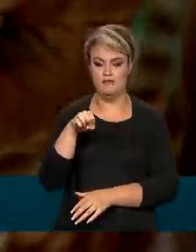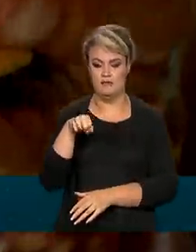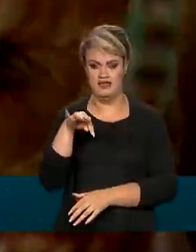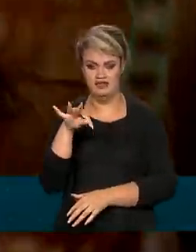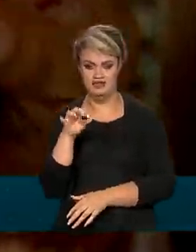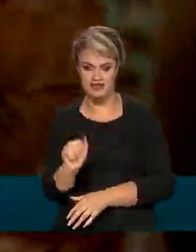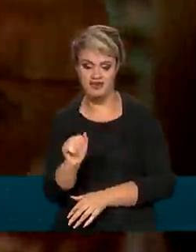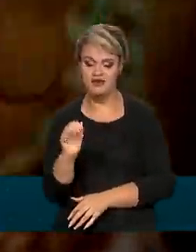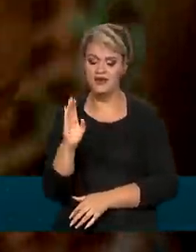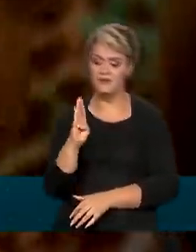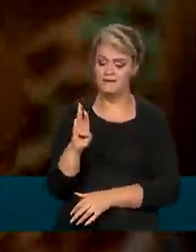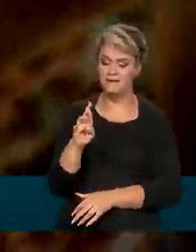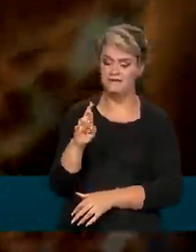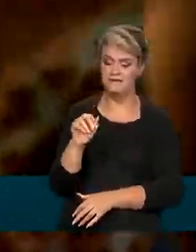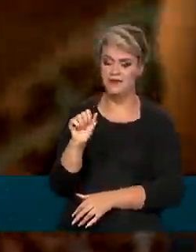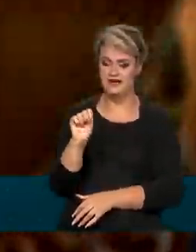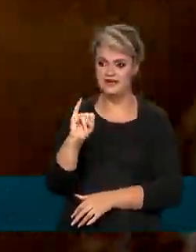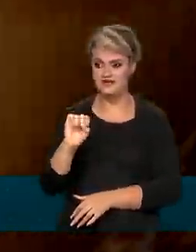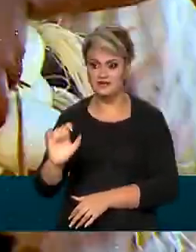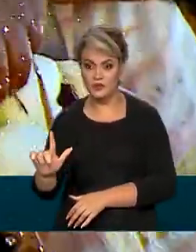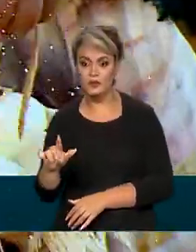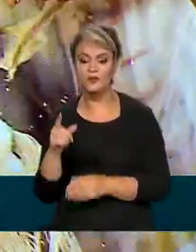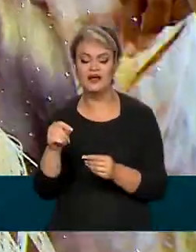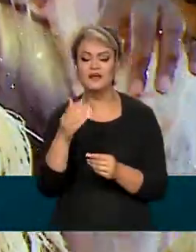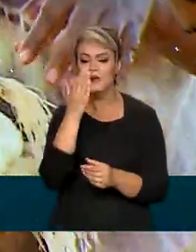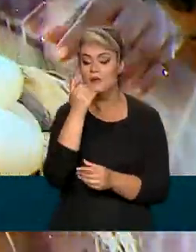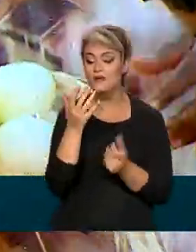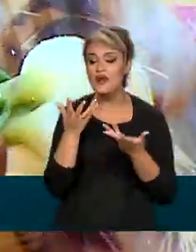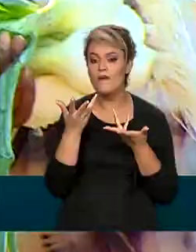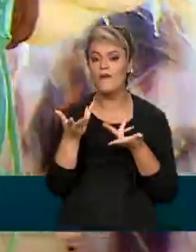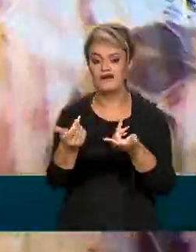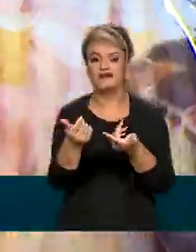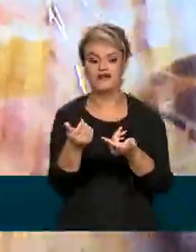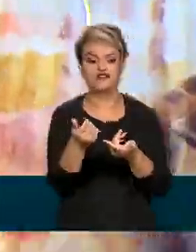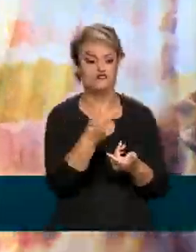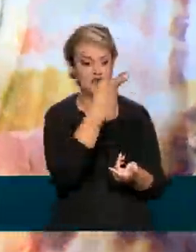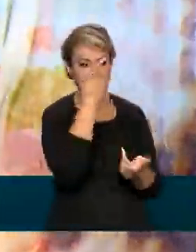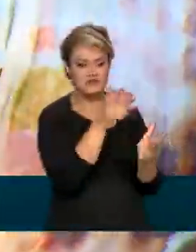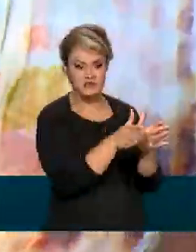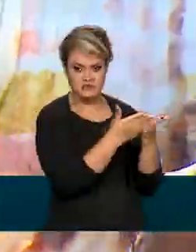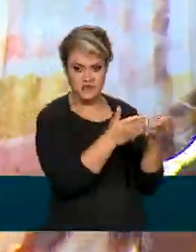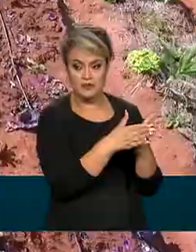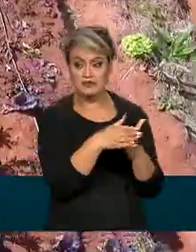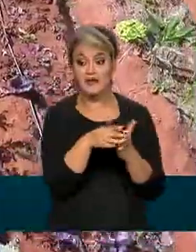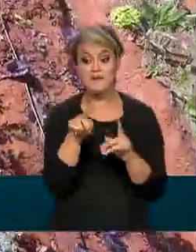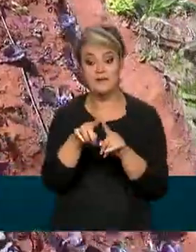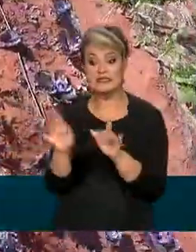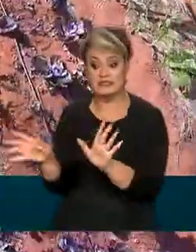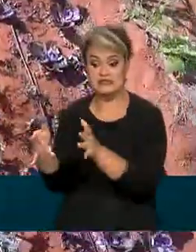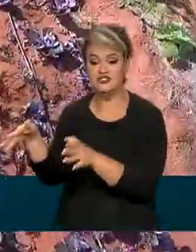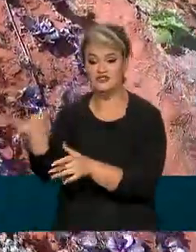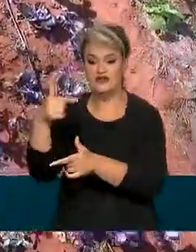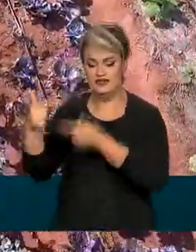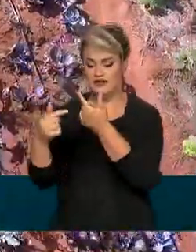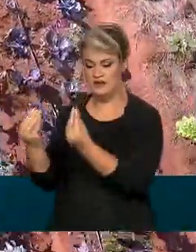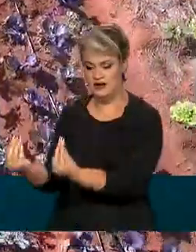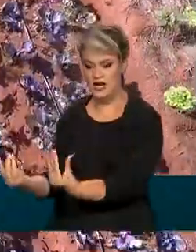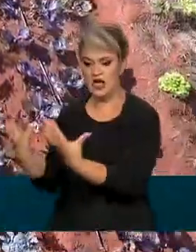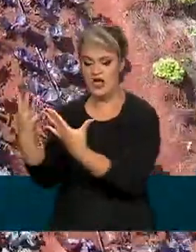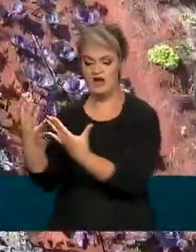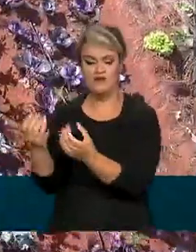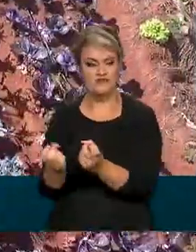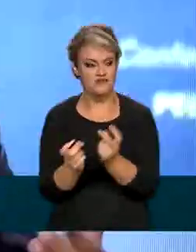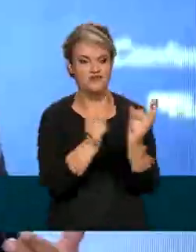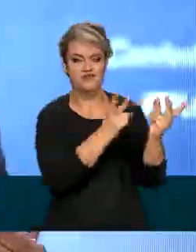alimentação de qualidade para famílias mais vulneráveis, ao mesmo tempo que incentiva a independência financeira e a agricultura